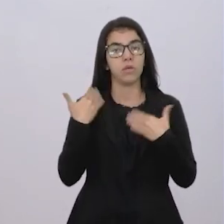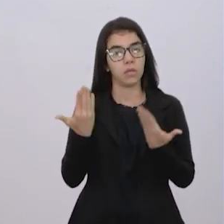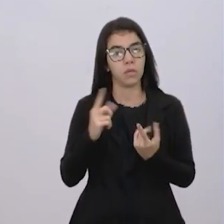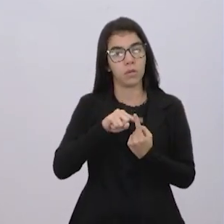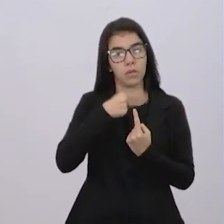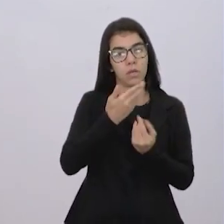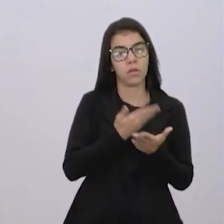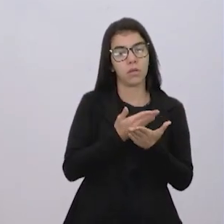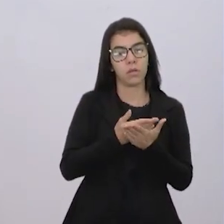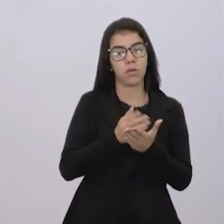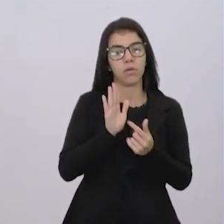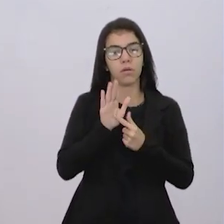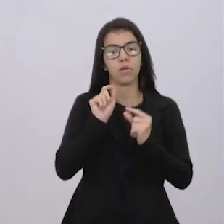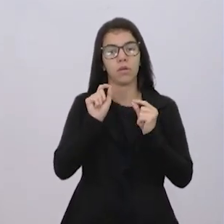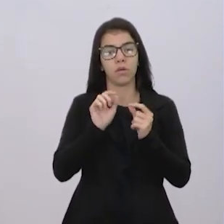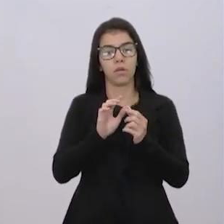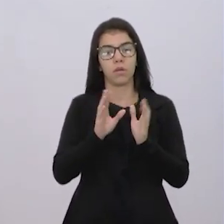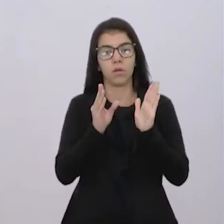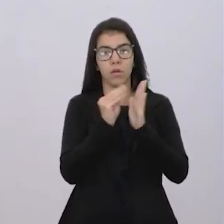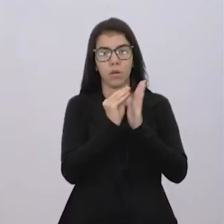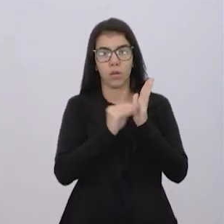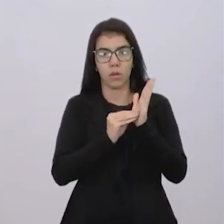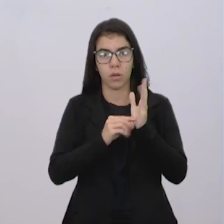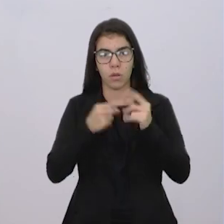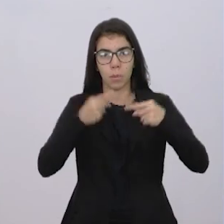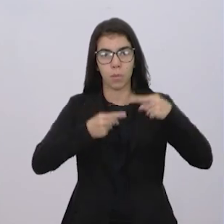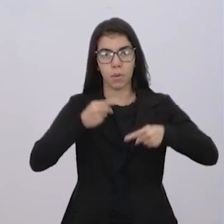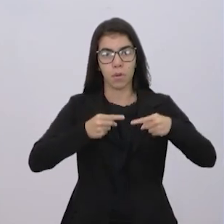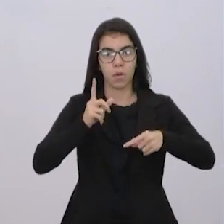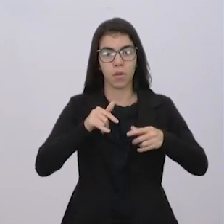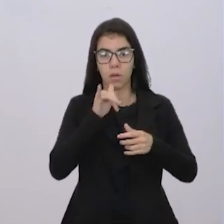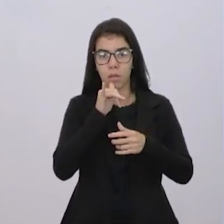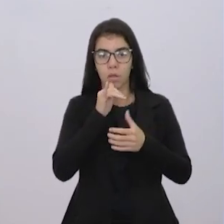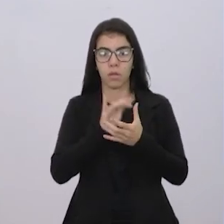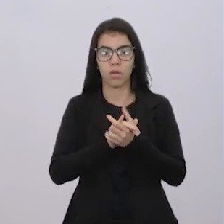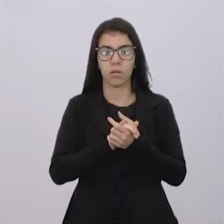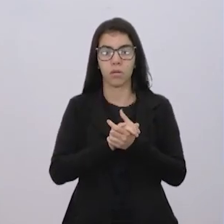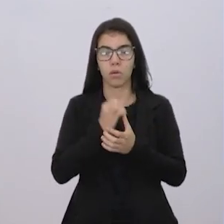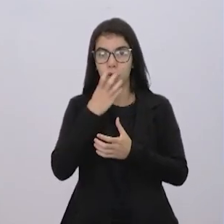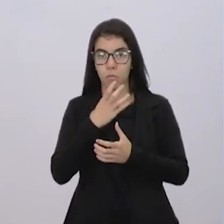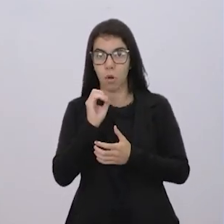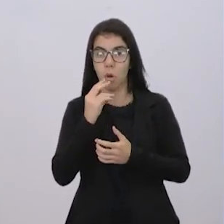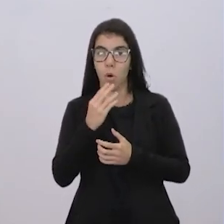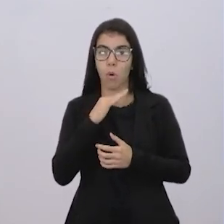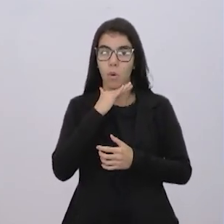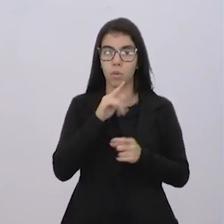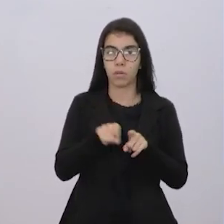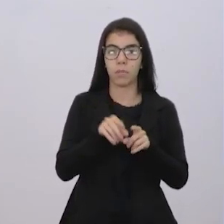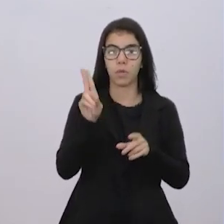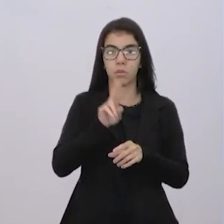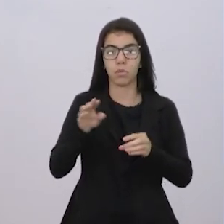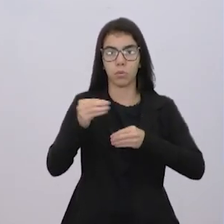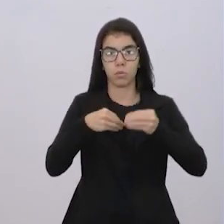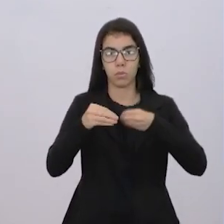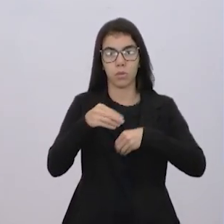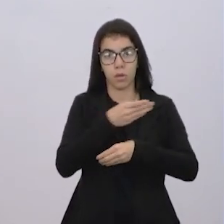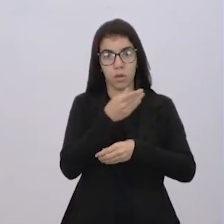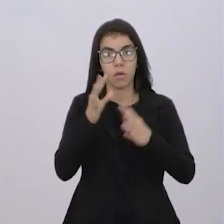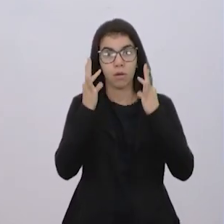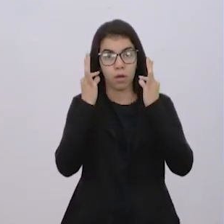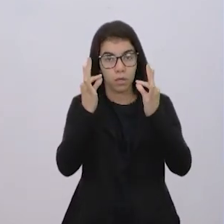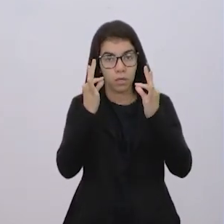próxima aula, eu vou trazer para vocês um modelo de discussão, onde vai trazer os prós e os contras no uso de plástico. E aí, vocês vão prestar